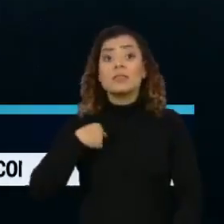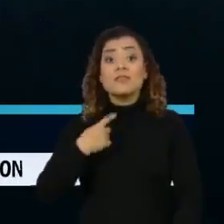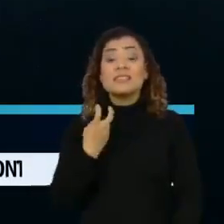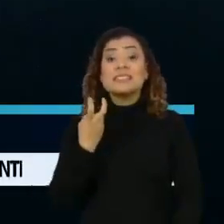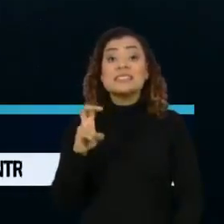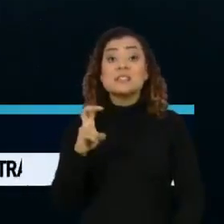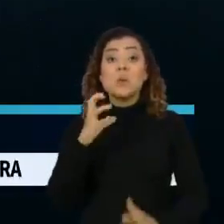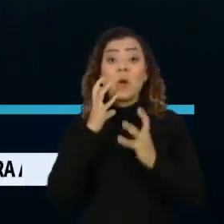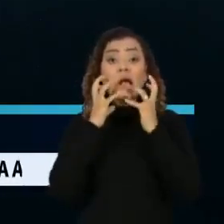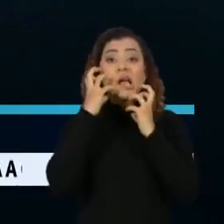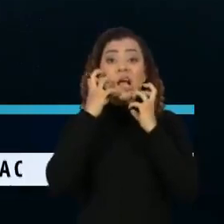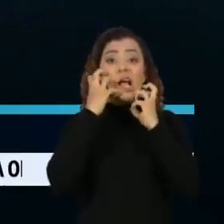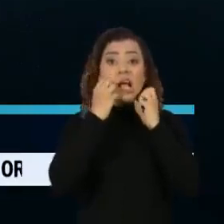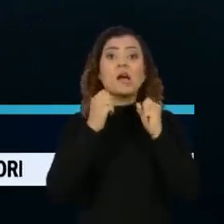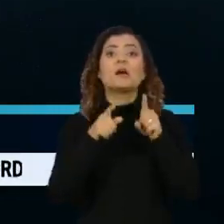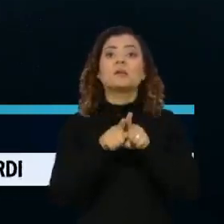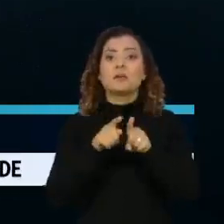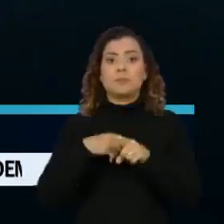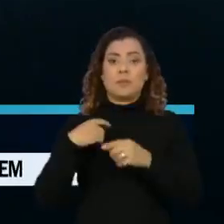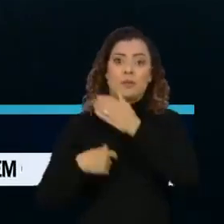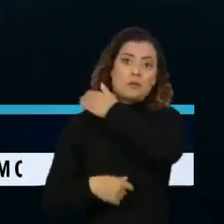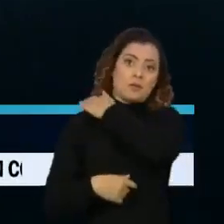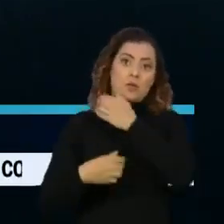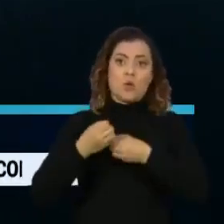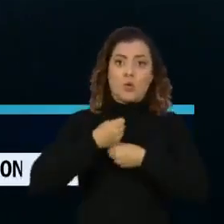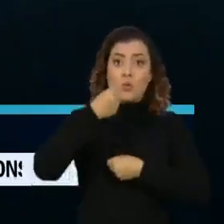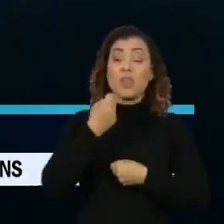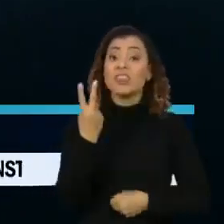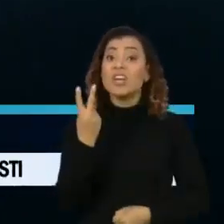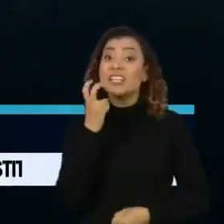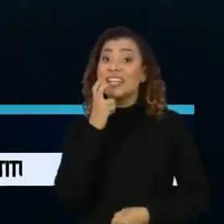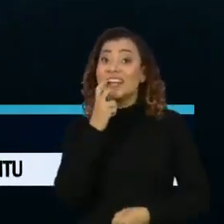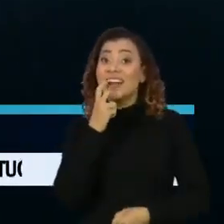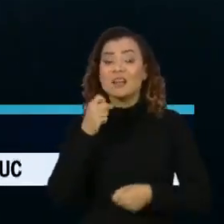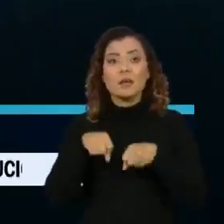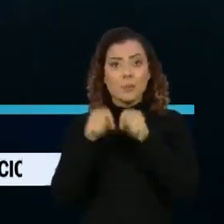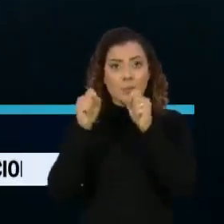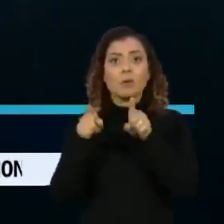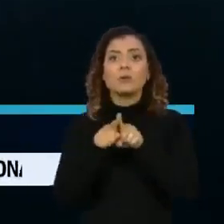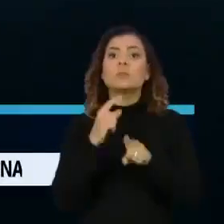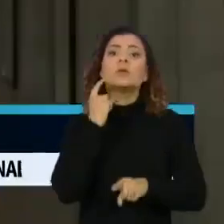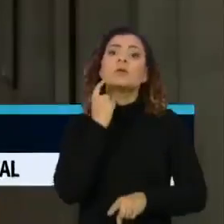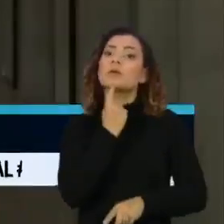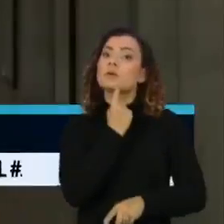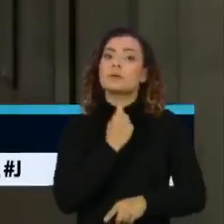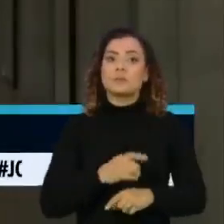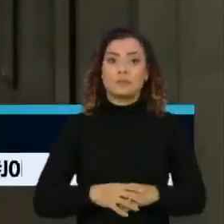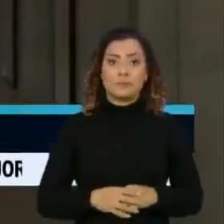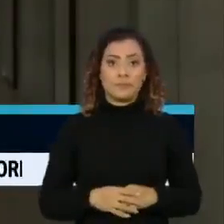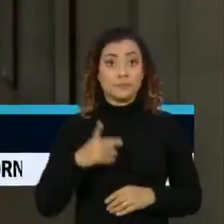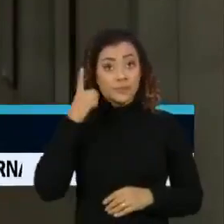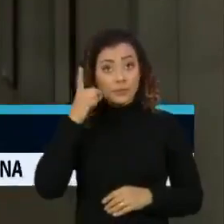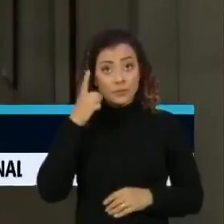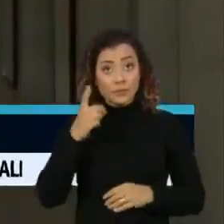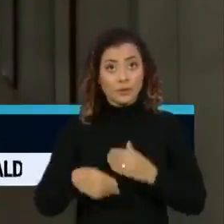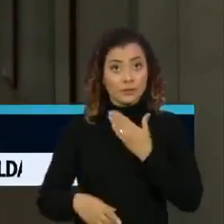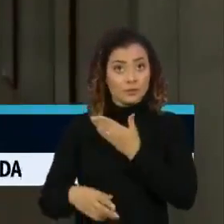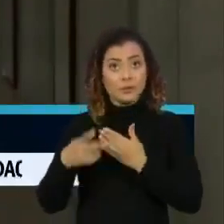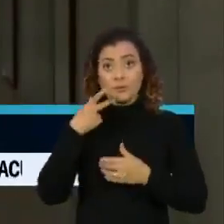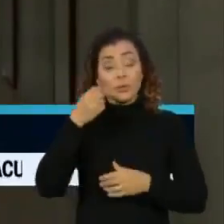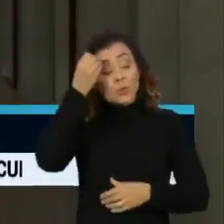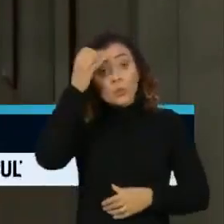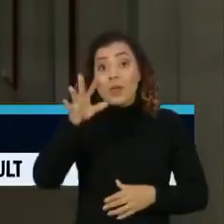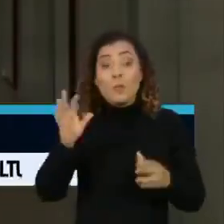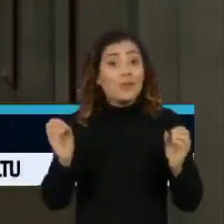cinco fraturas no rosto e uma na coluna, teve dois dentes quebrados e um corte no queixo. A deputada disse que não se